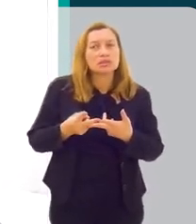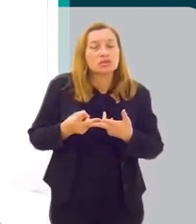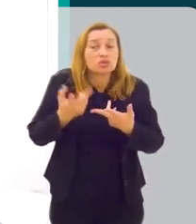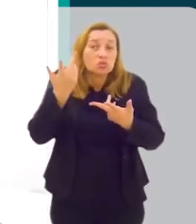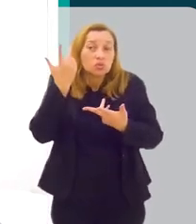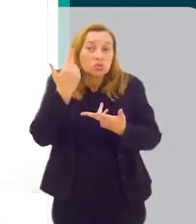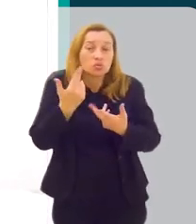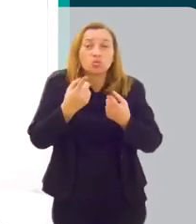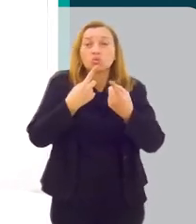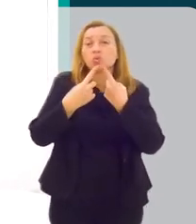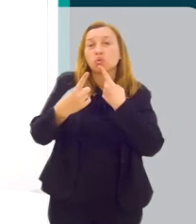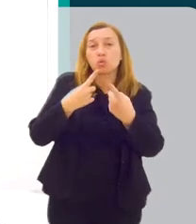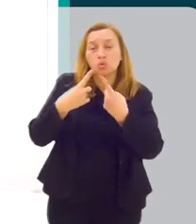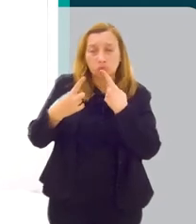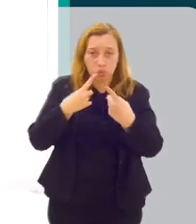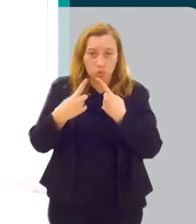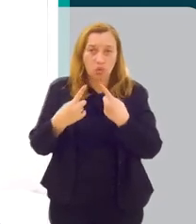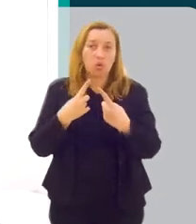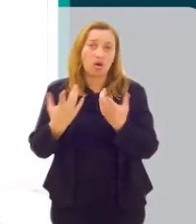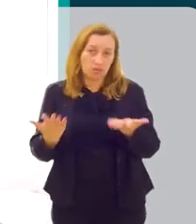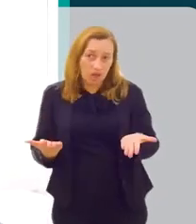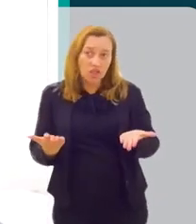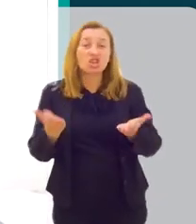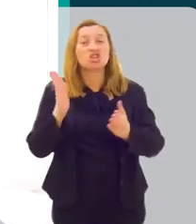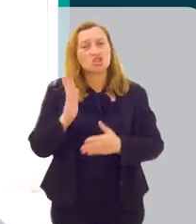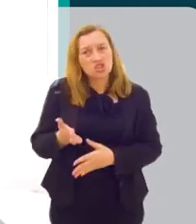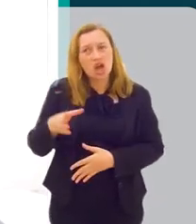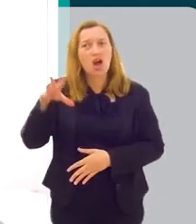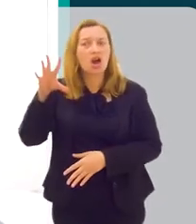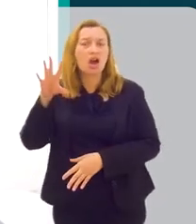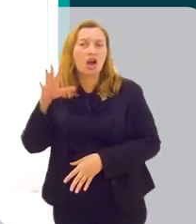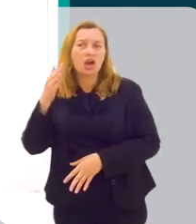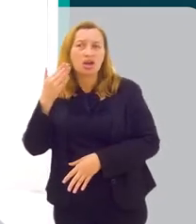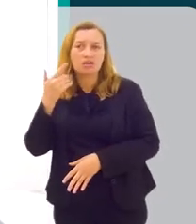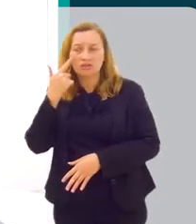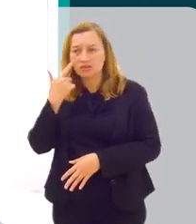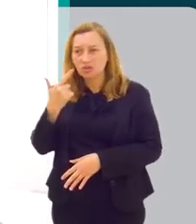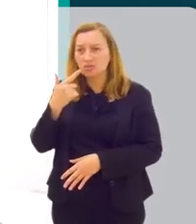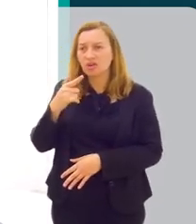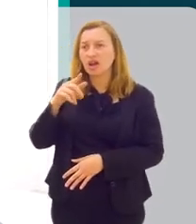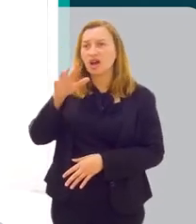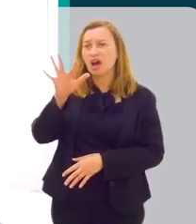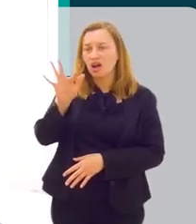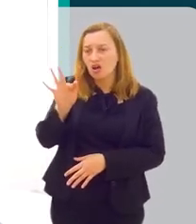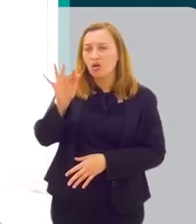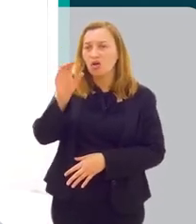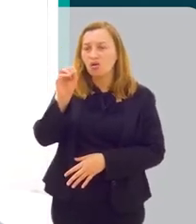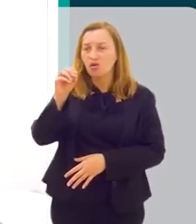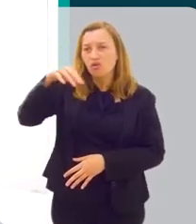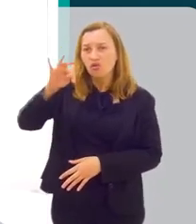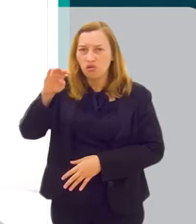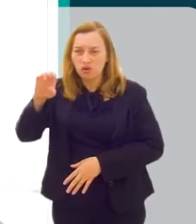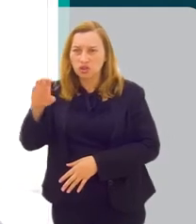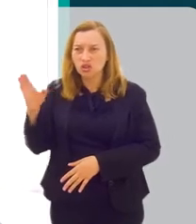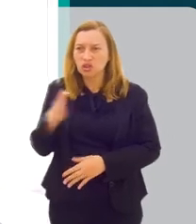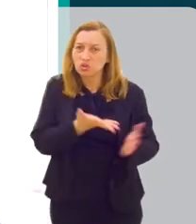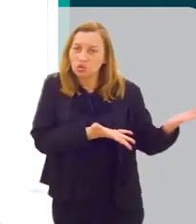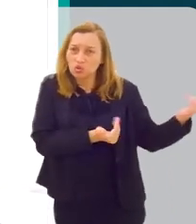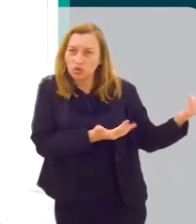fator existencial, né, um diálogo existencial. Já ouvimos falar sobre a fonte da juventude, né?